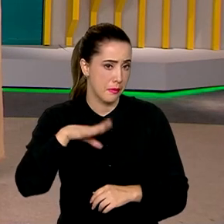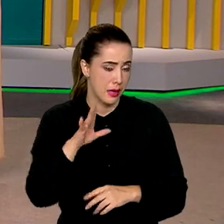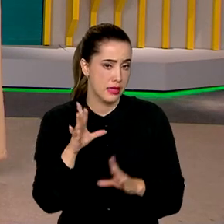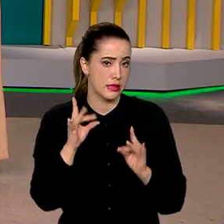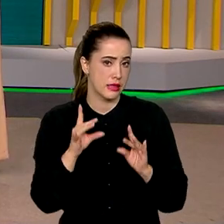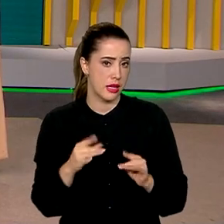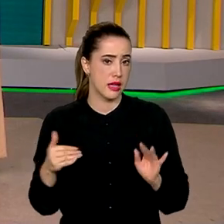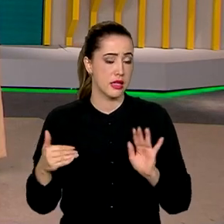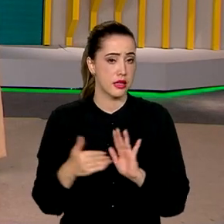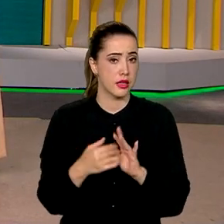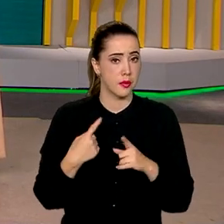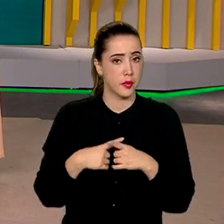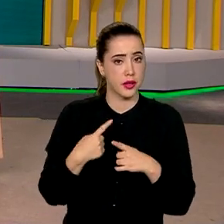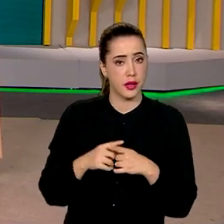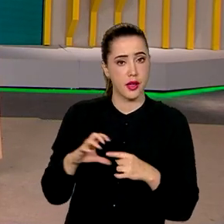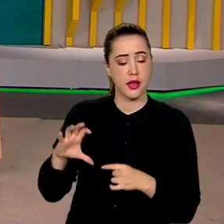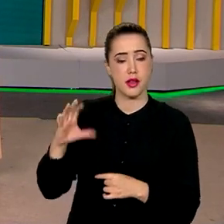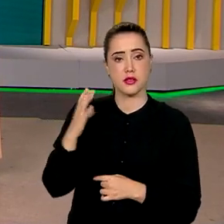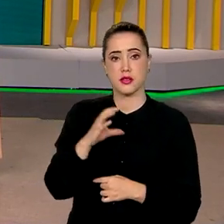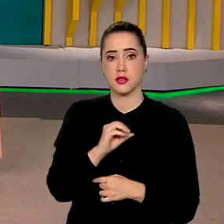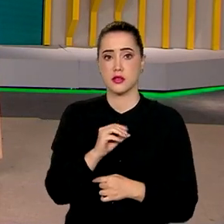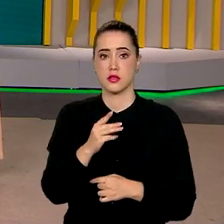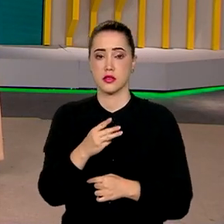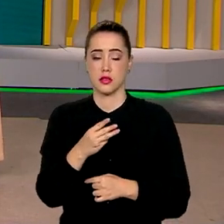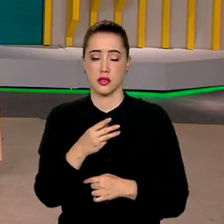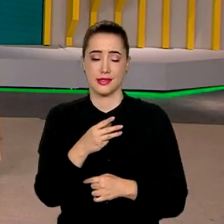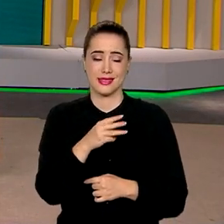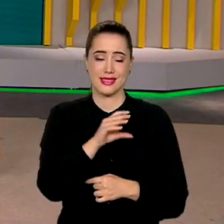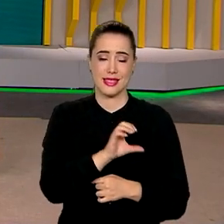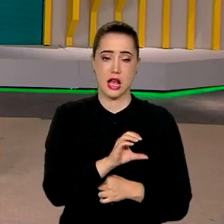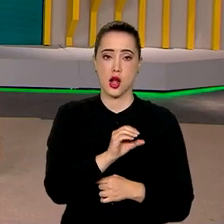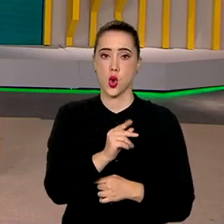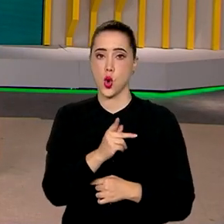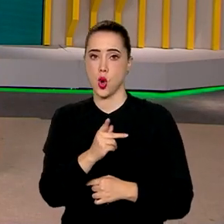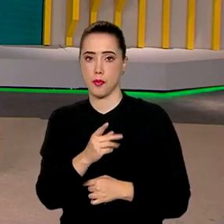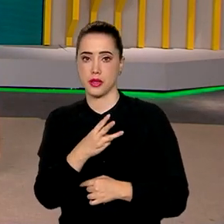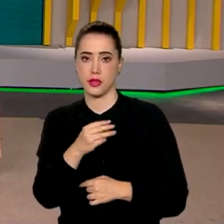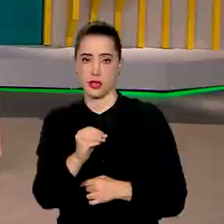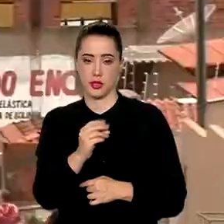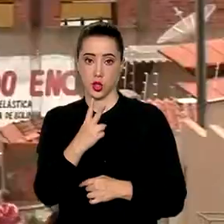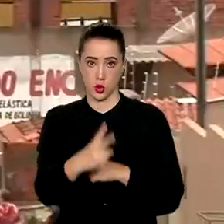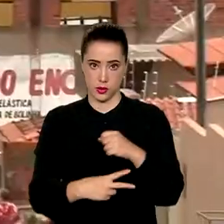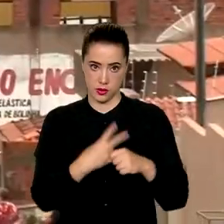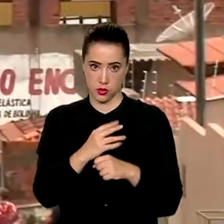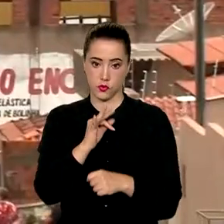destaque até por conta da realização da COP30 daqui a dois anos aqui no Brasil.